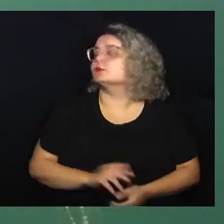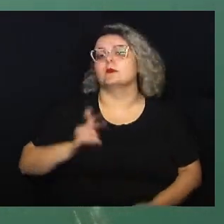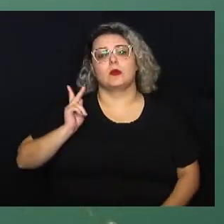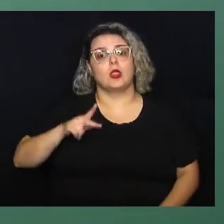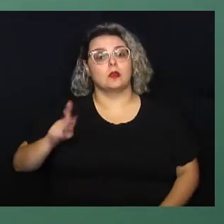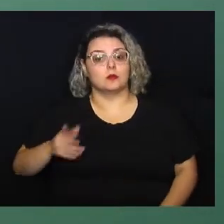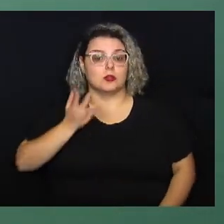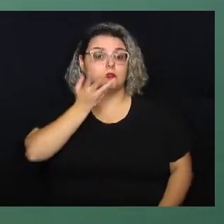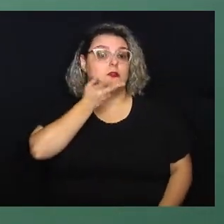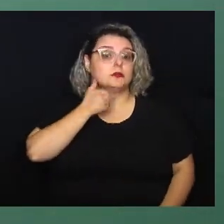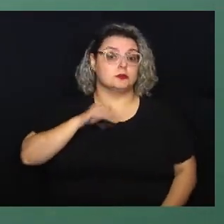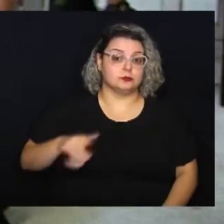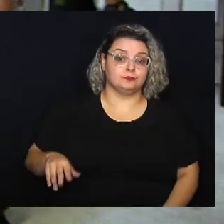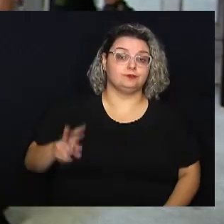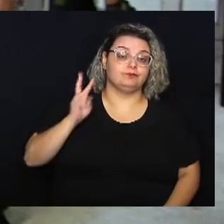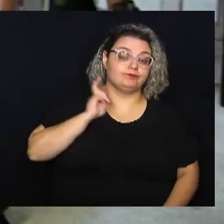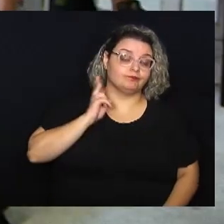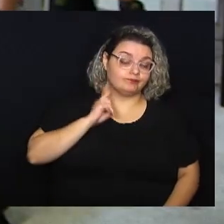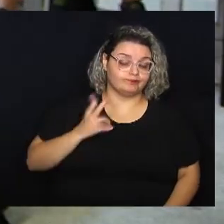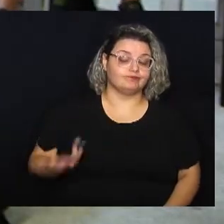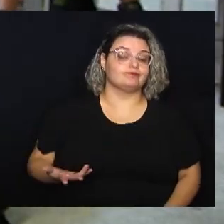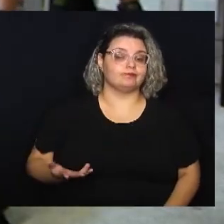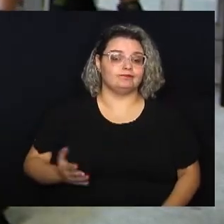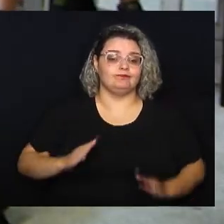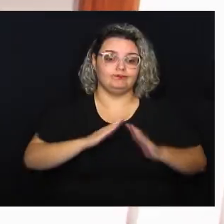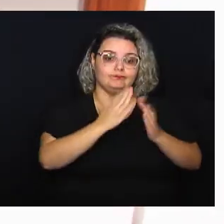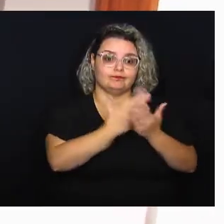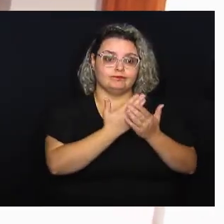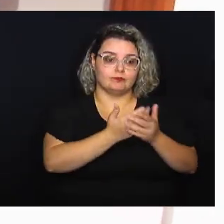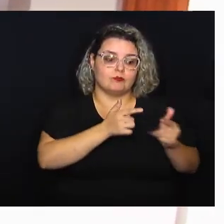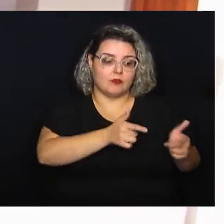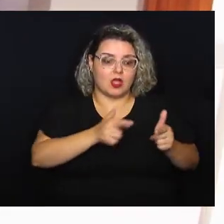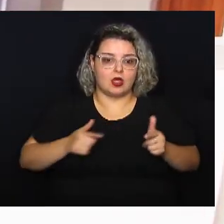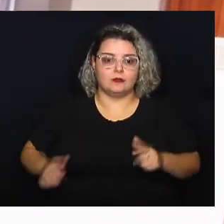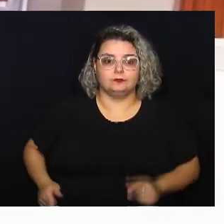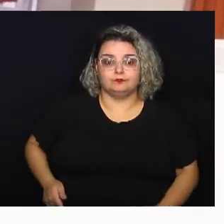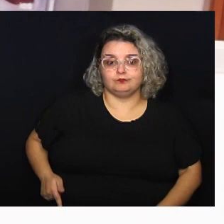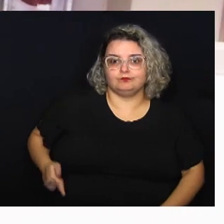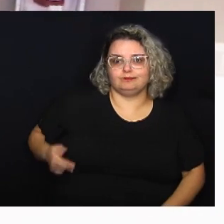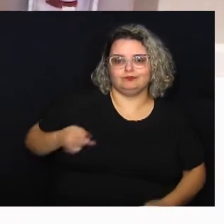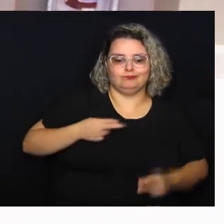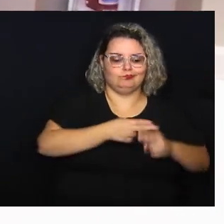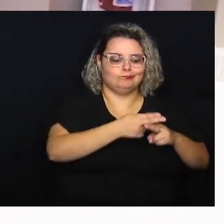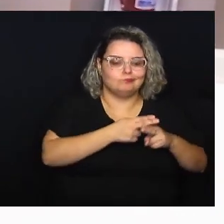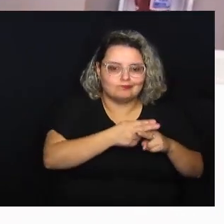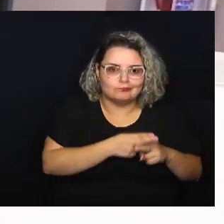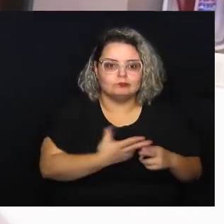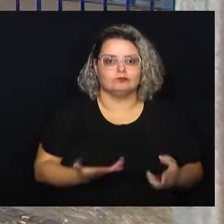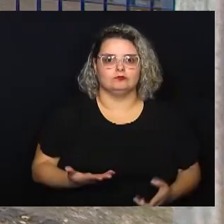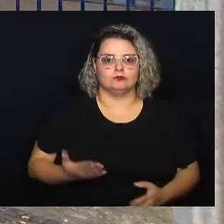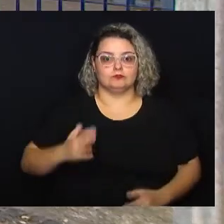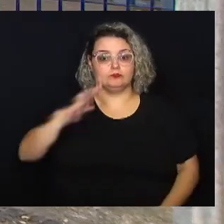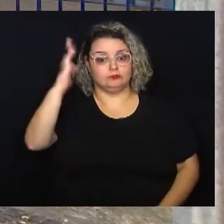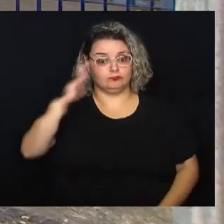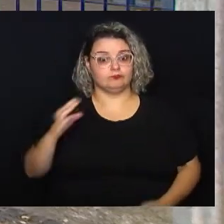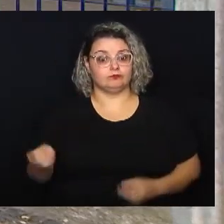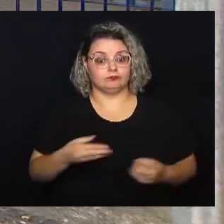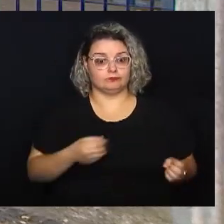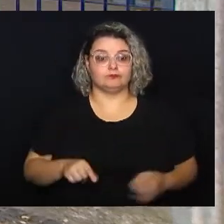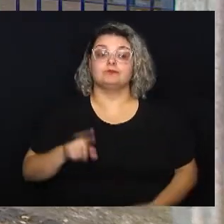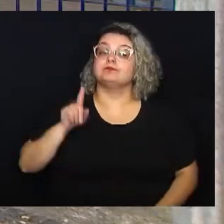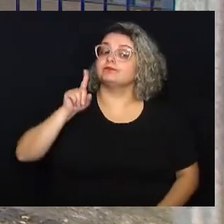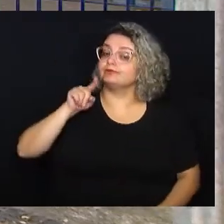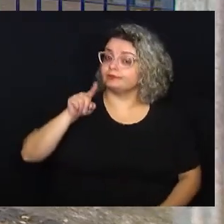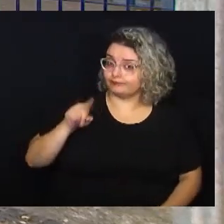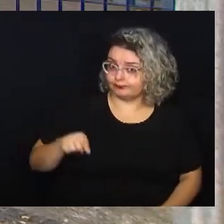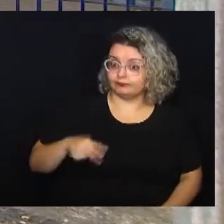Professores e crianças foram vítimas fatais de ataques à faca nas escolas do Brasil recentemente. E é exatamente